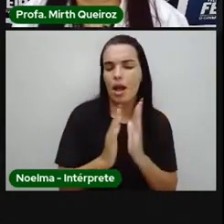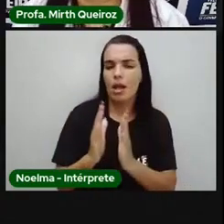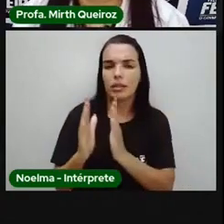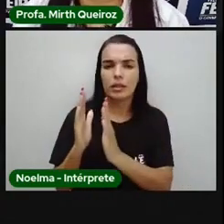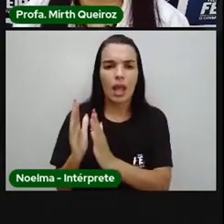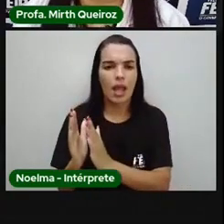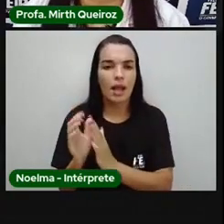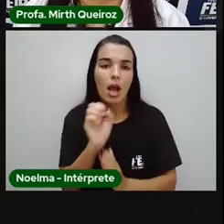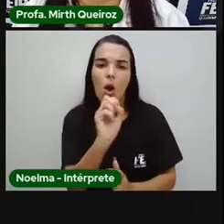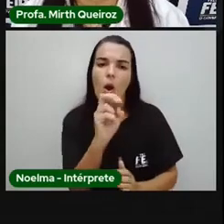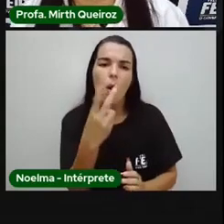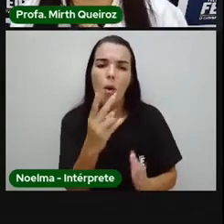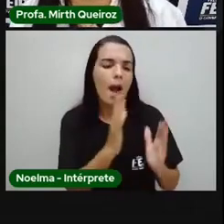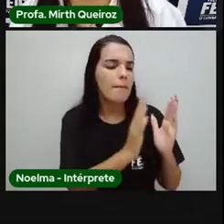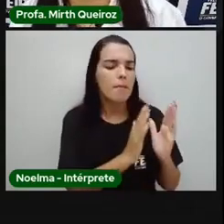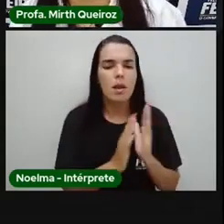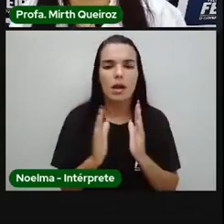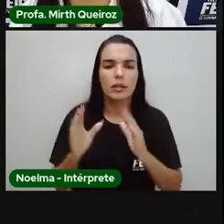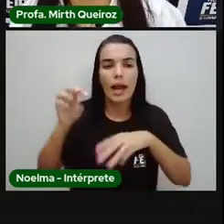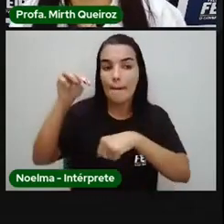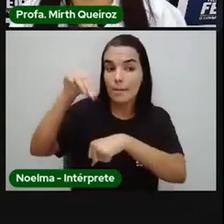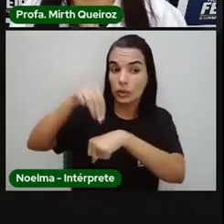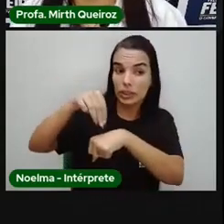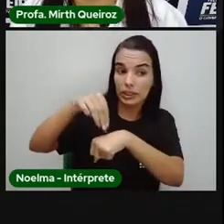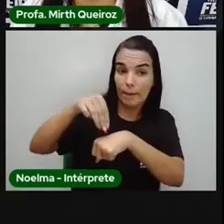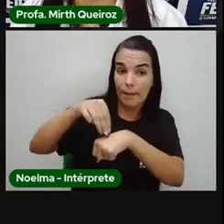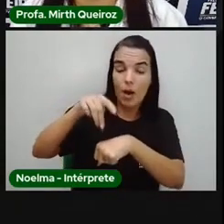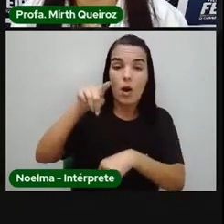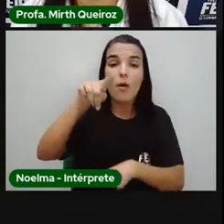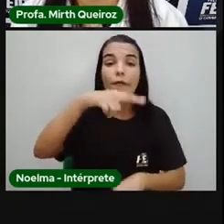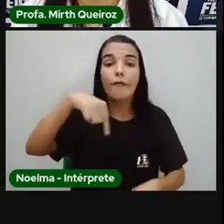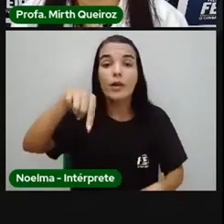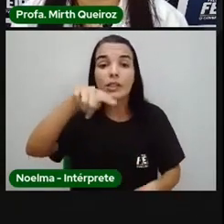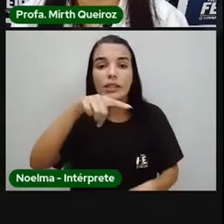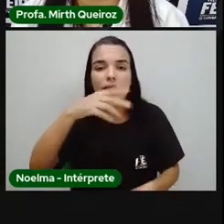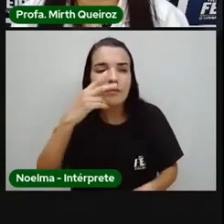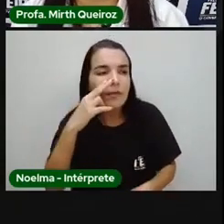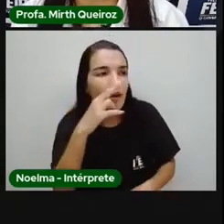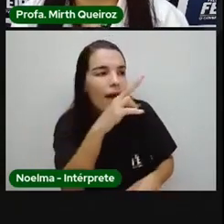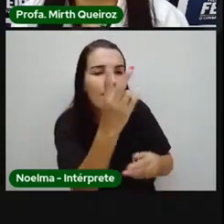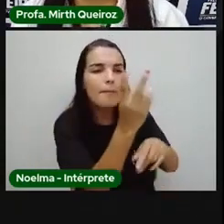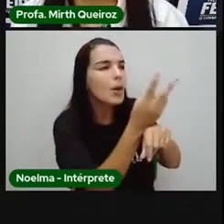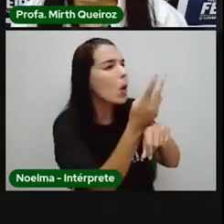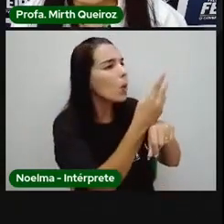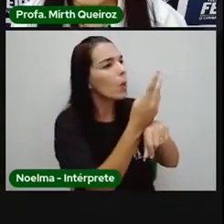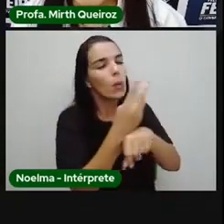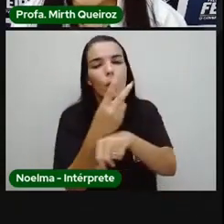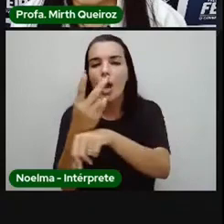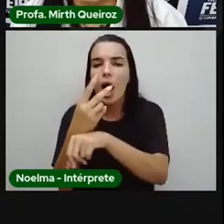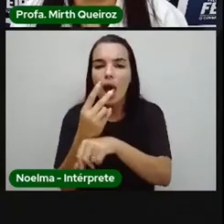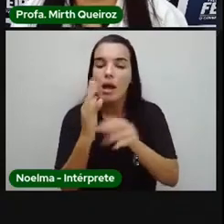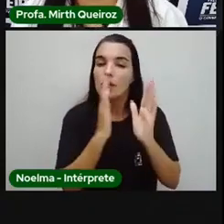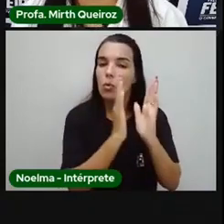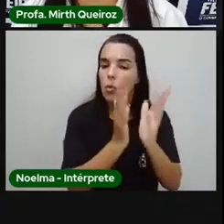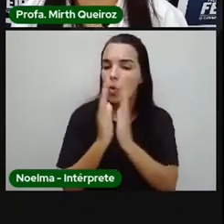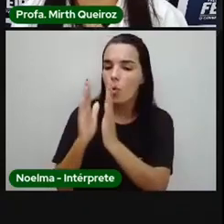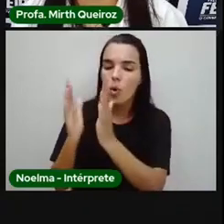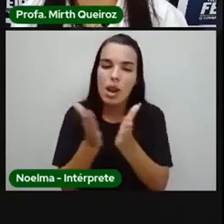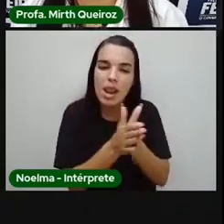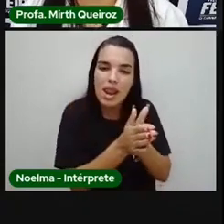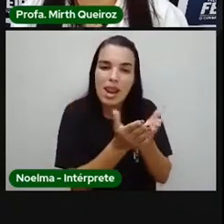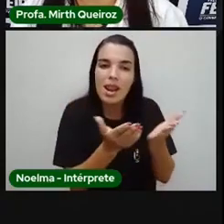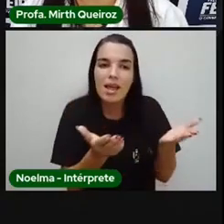biblioteca municipal, vocês iam até as prateleiras e procuravam escolher os